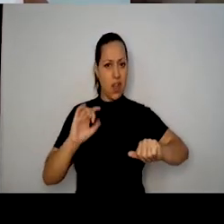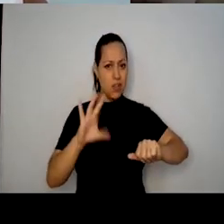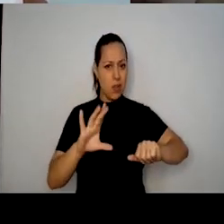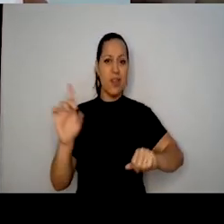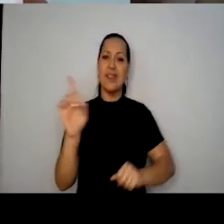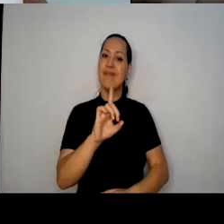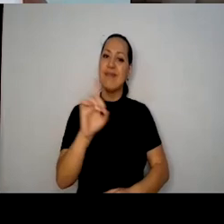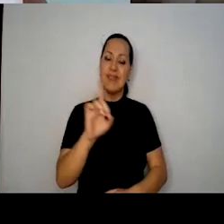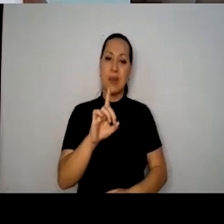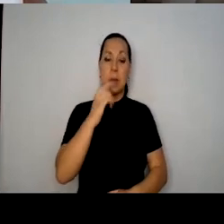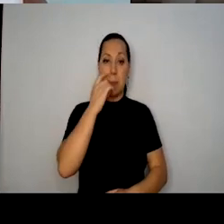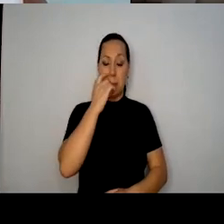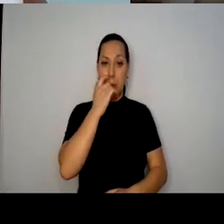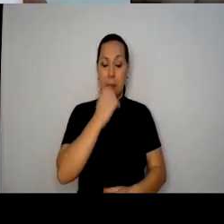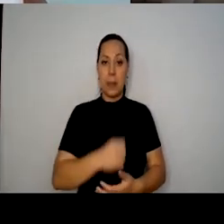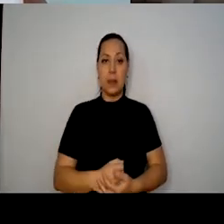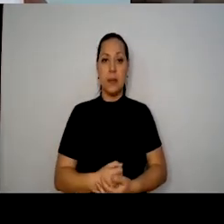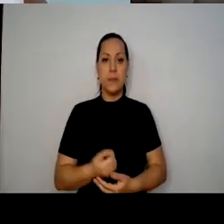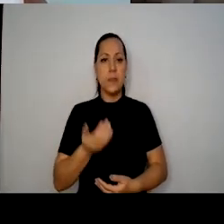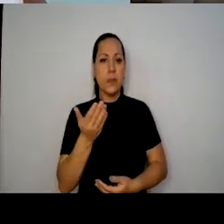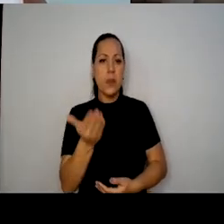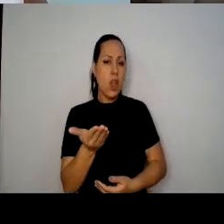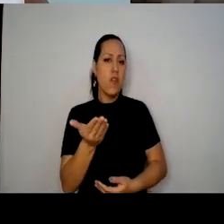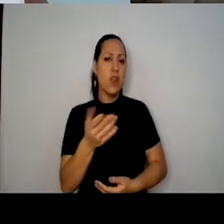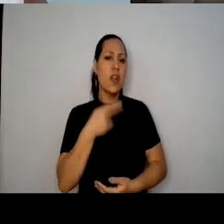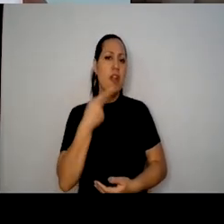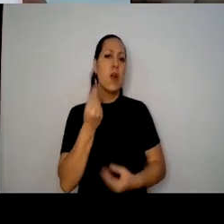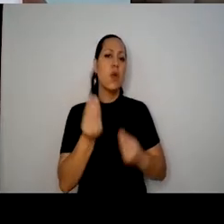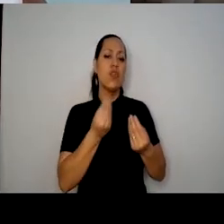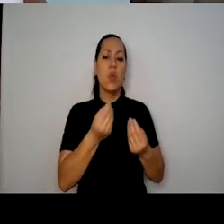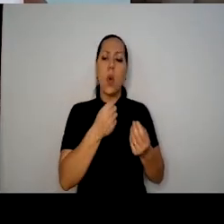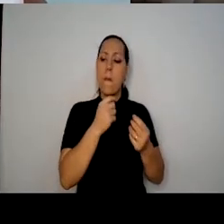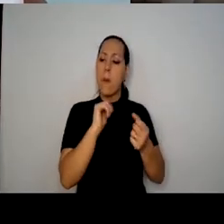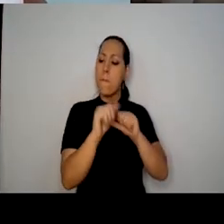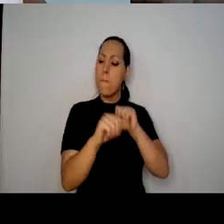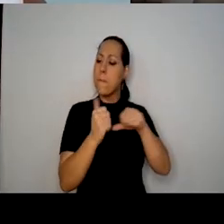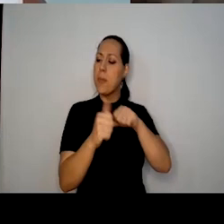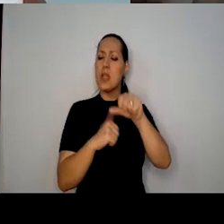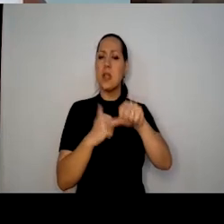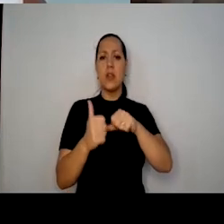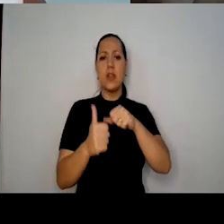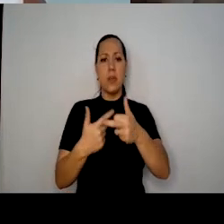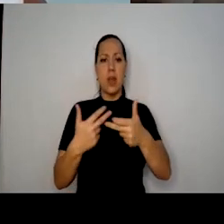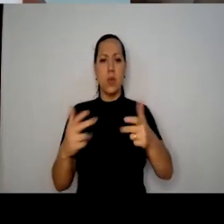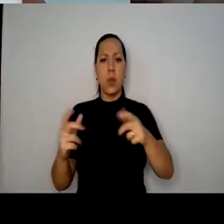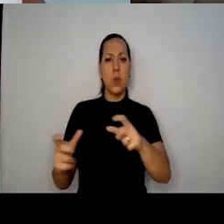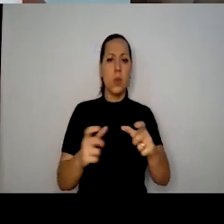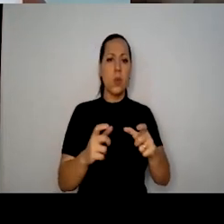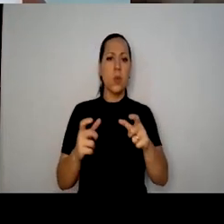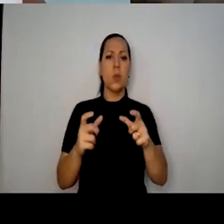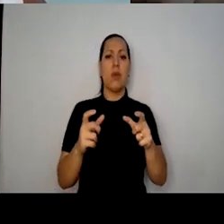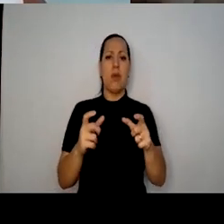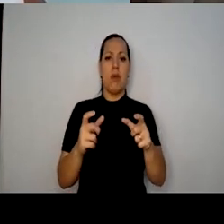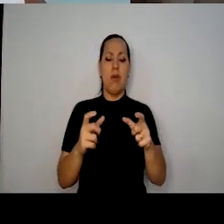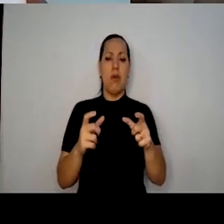E aí você falou de ressignificar o espaço, de ressignificar o